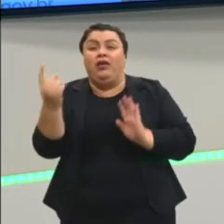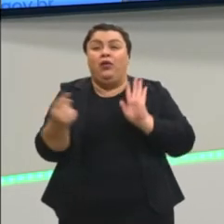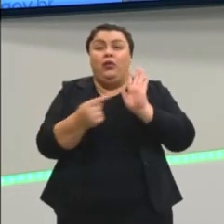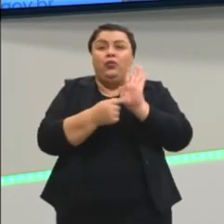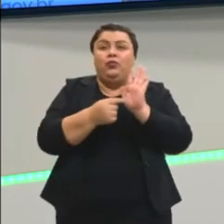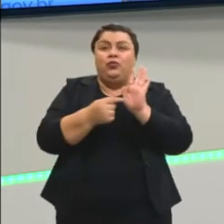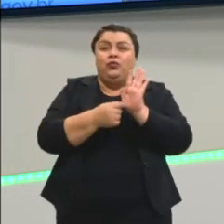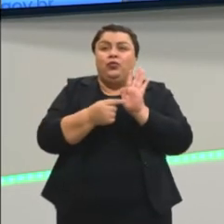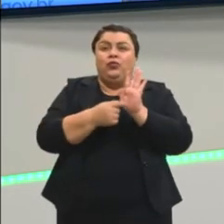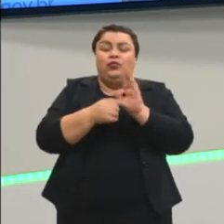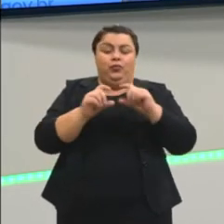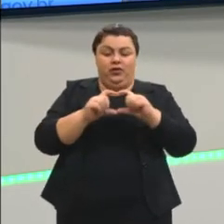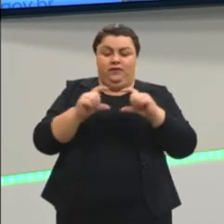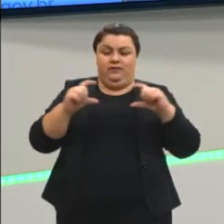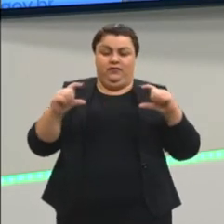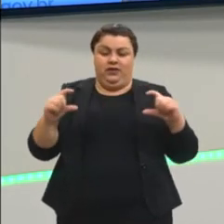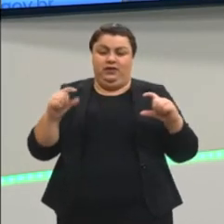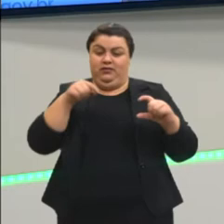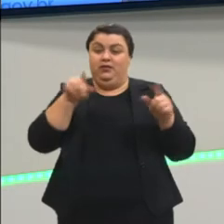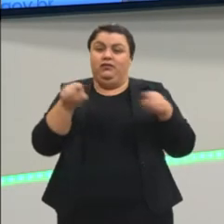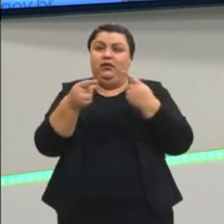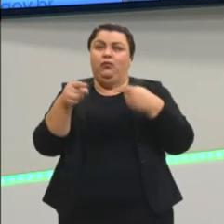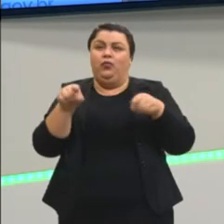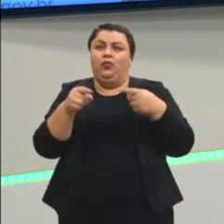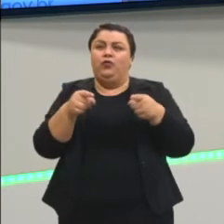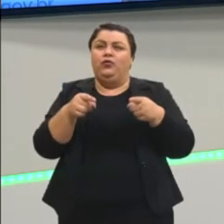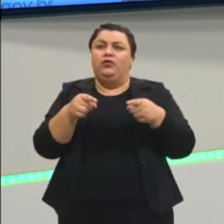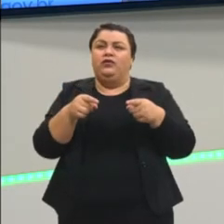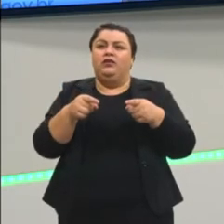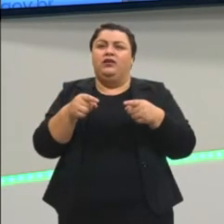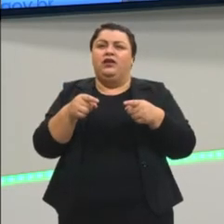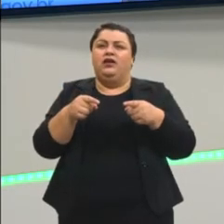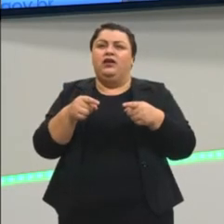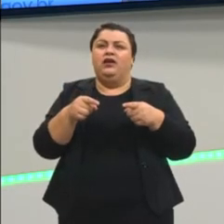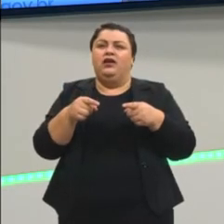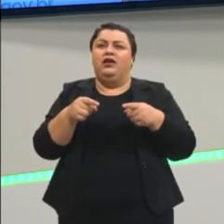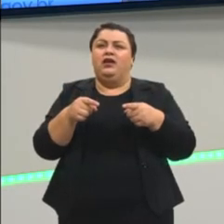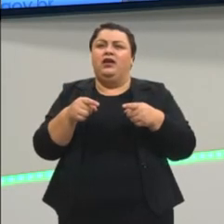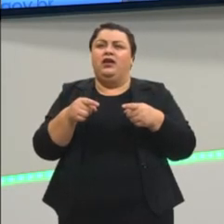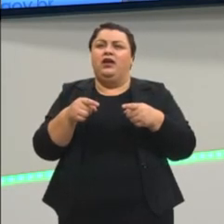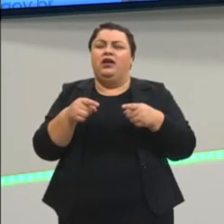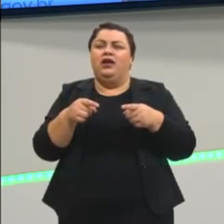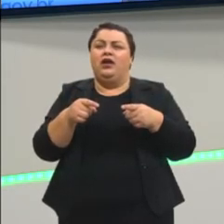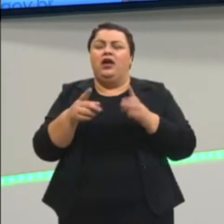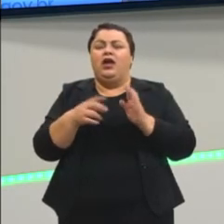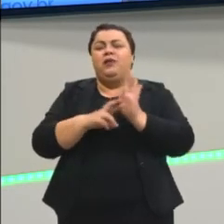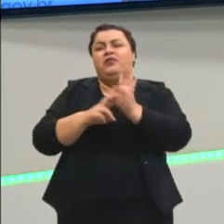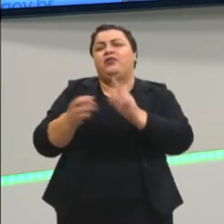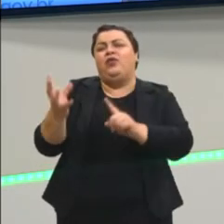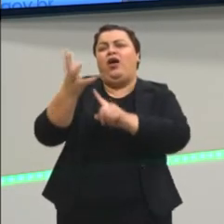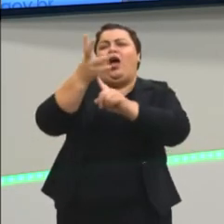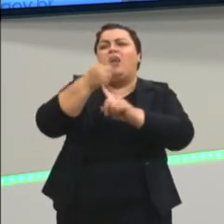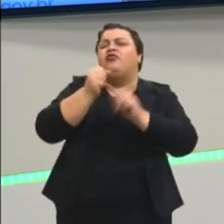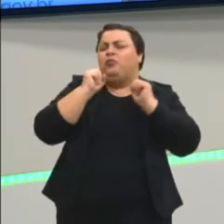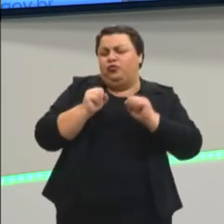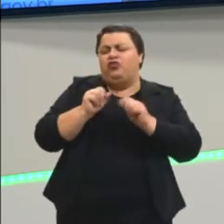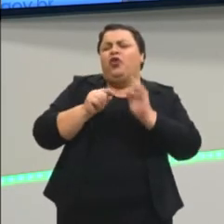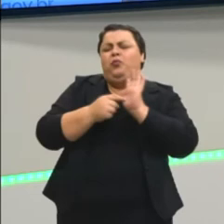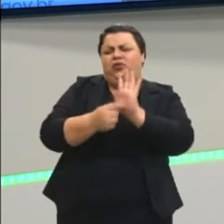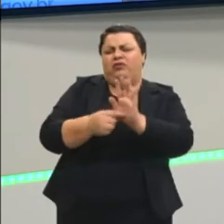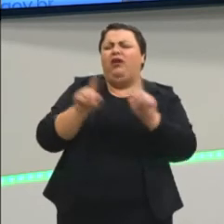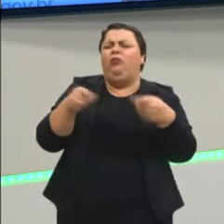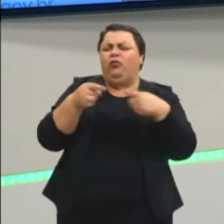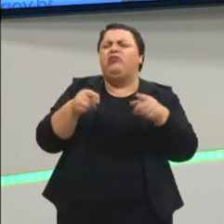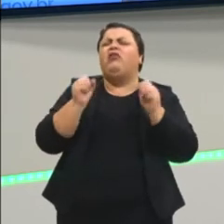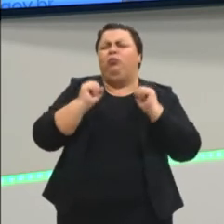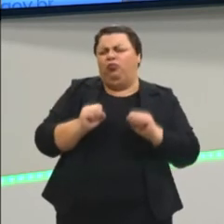vocês uma frase da música, um trechinho da música em forma de arte. Porque eu podia trazer a música para vocês, para